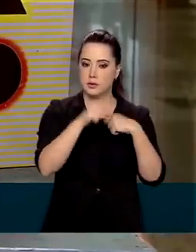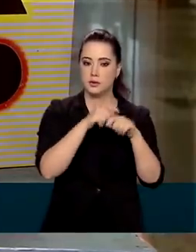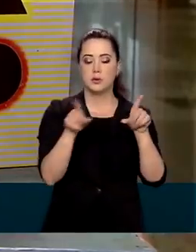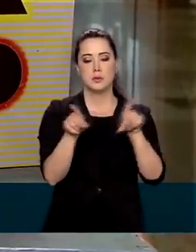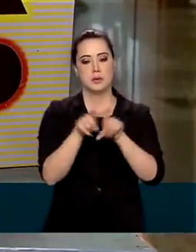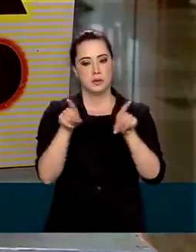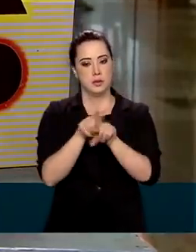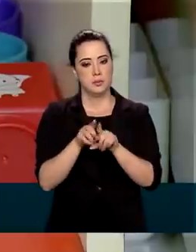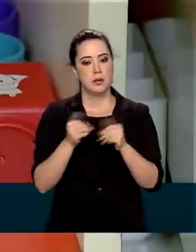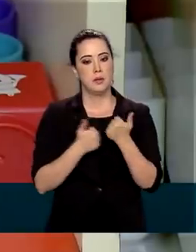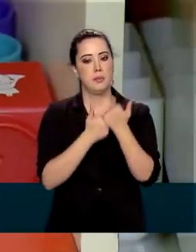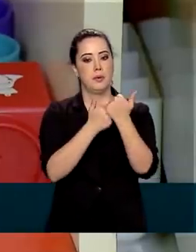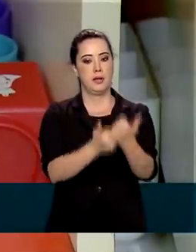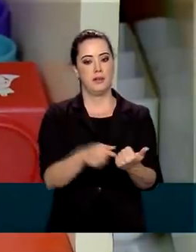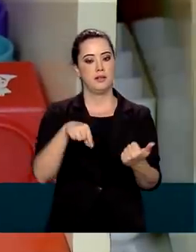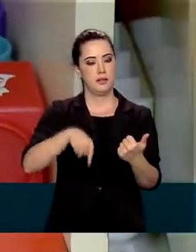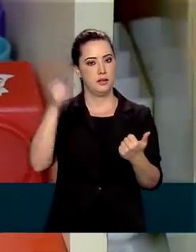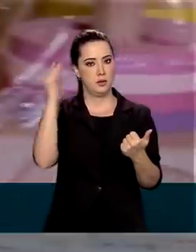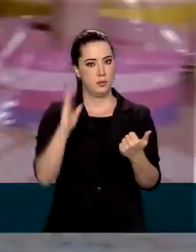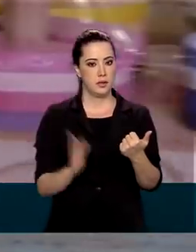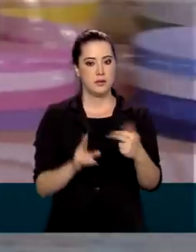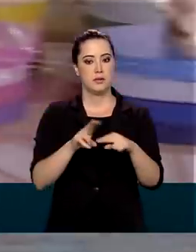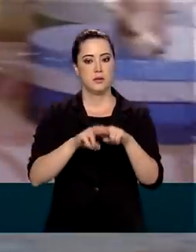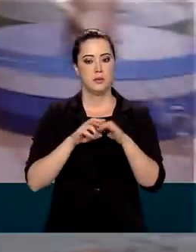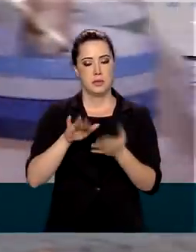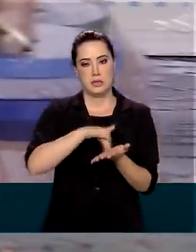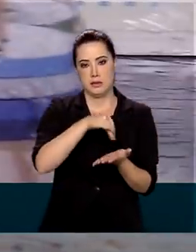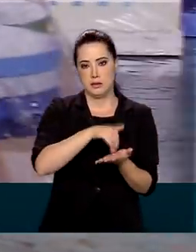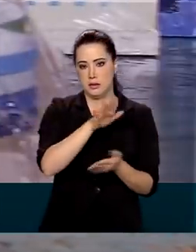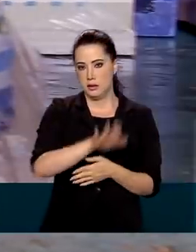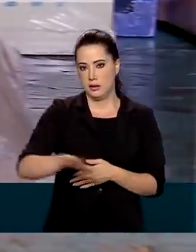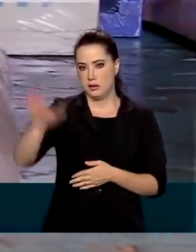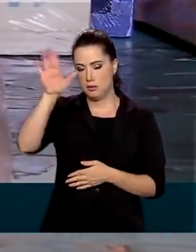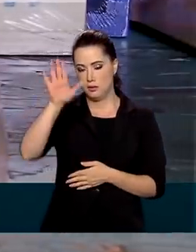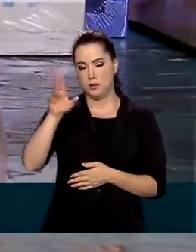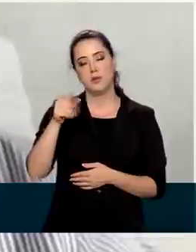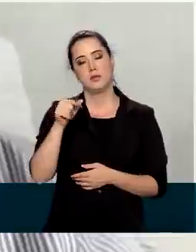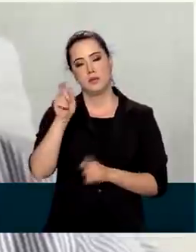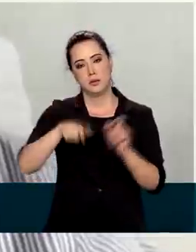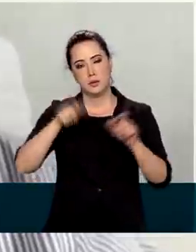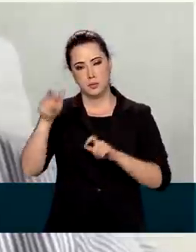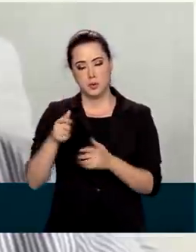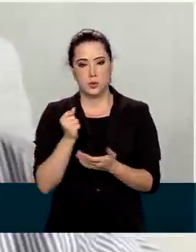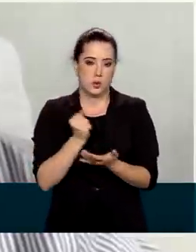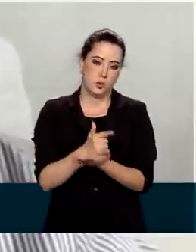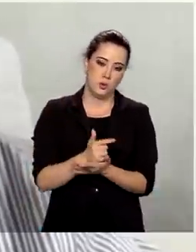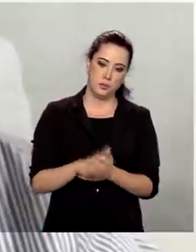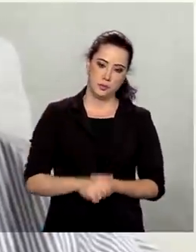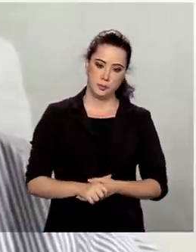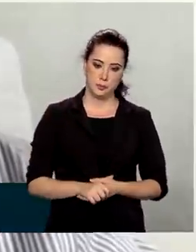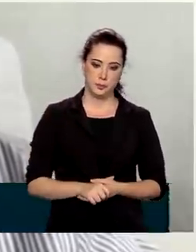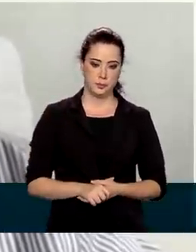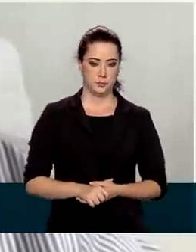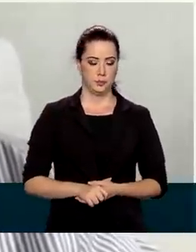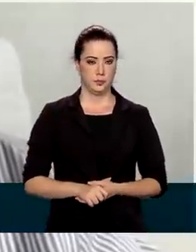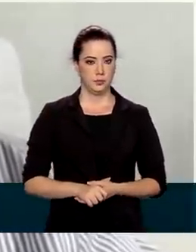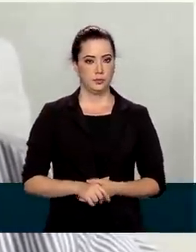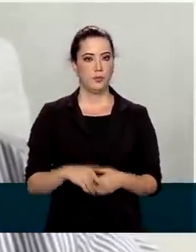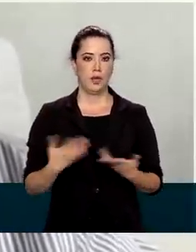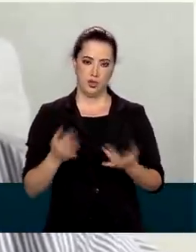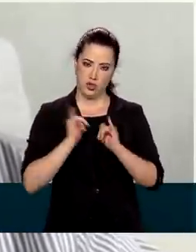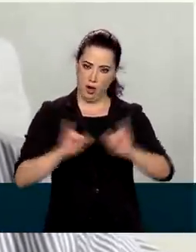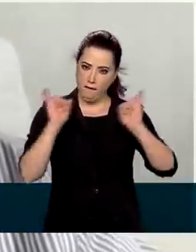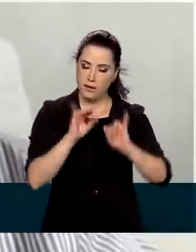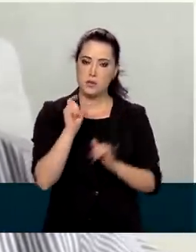também é apoiada aqui no Brasil pela Secretaria Nacional do Consumidor. Pede-se aí que o consumidor, toda vez que